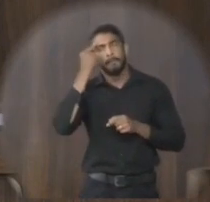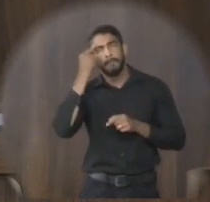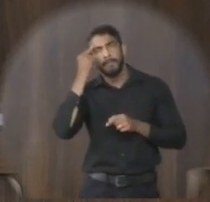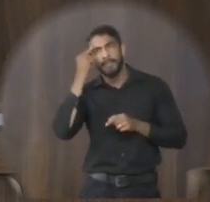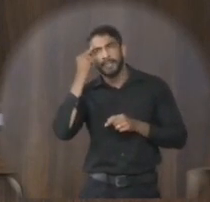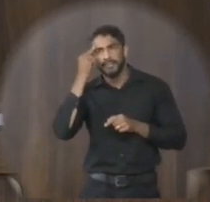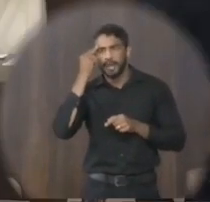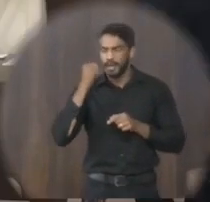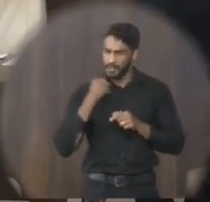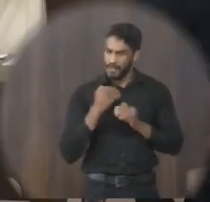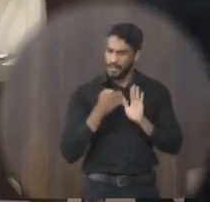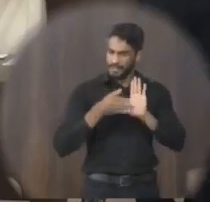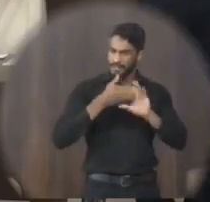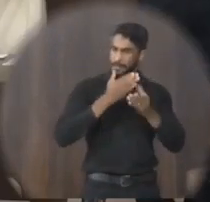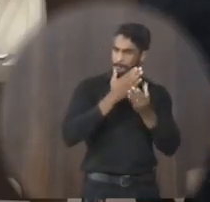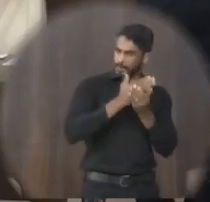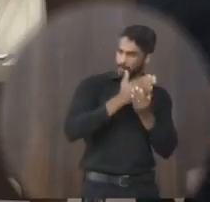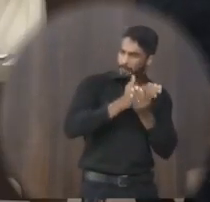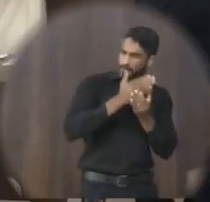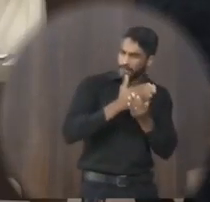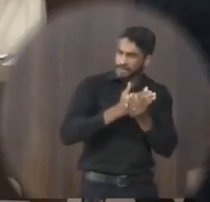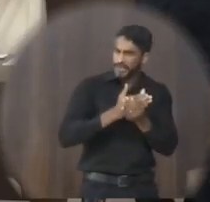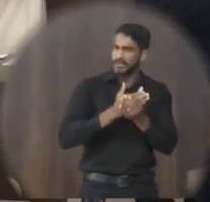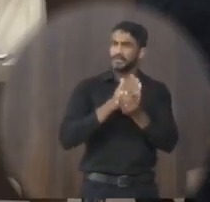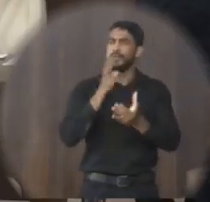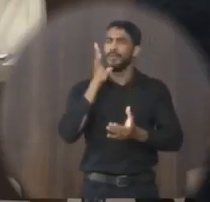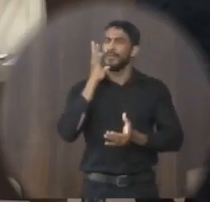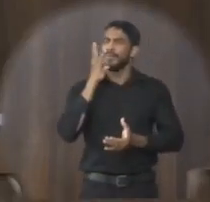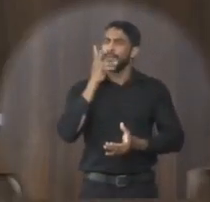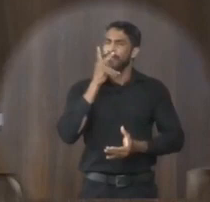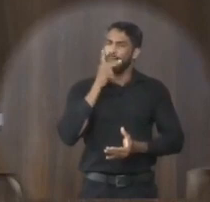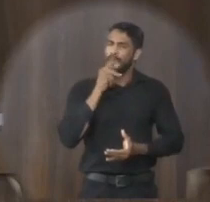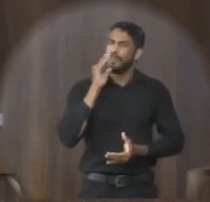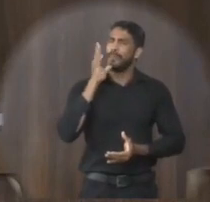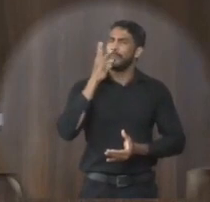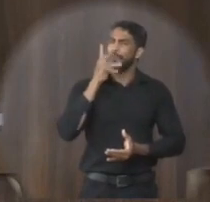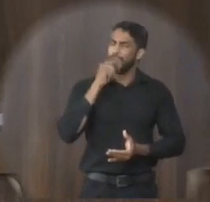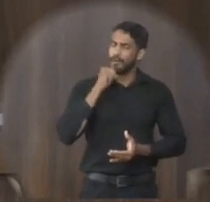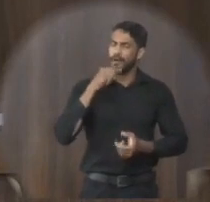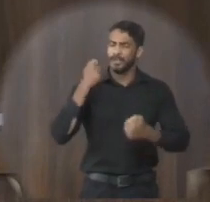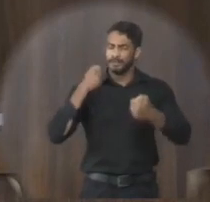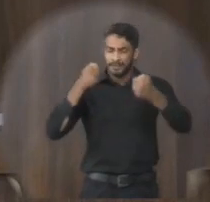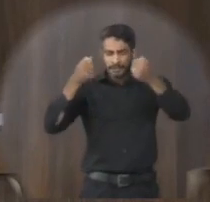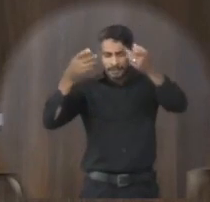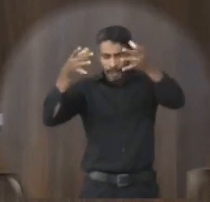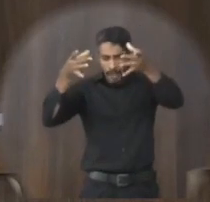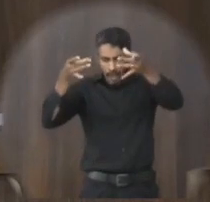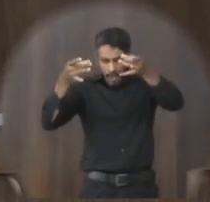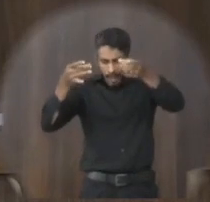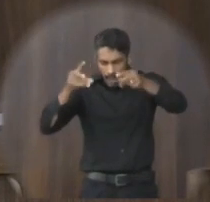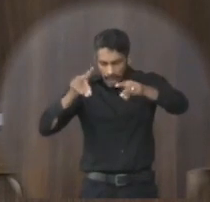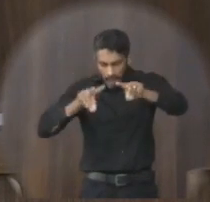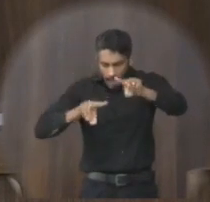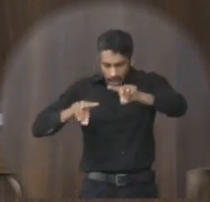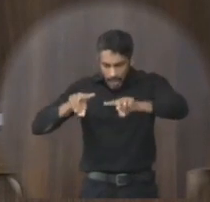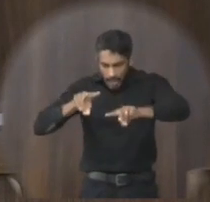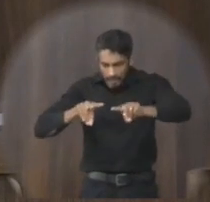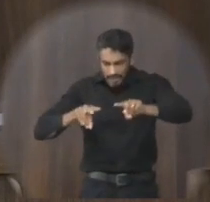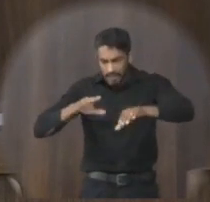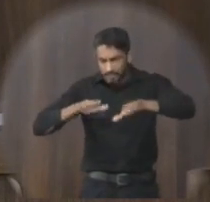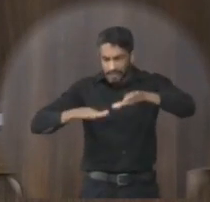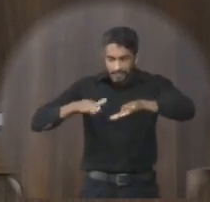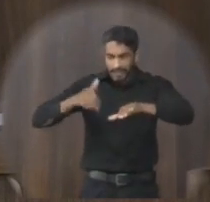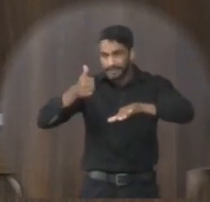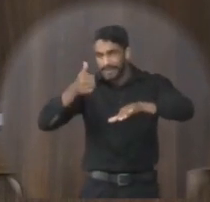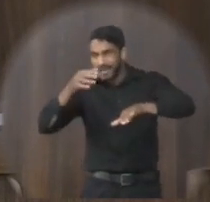processo desse, que um processo lento, que é demorado mesmo, é algo que tem que ser muito bem analisado, e se arrola por cerca de 10